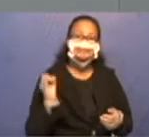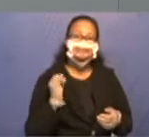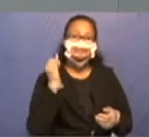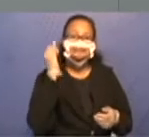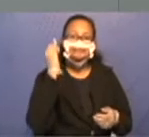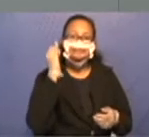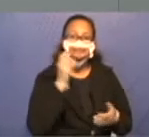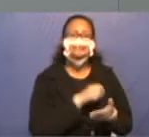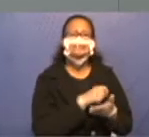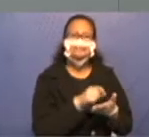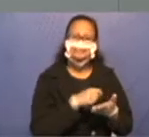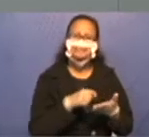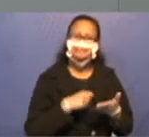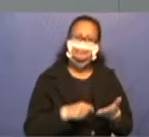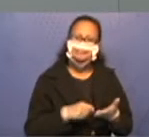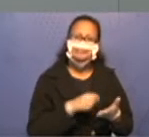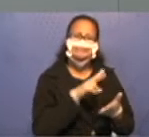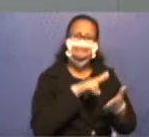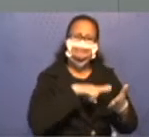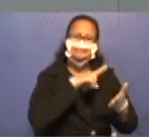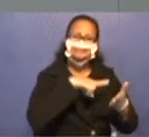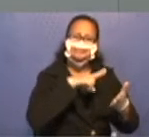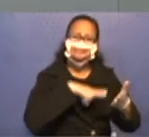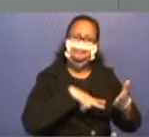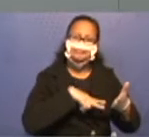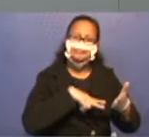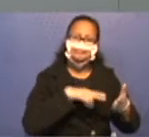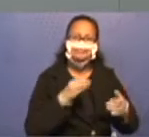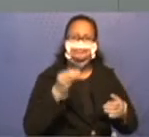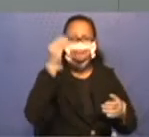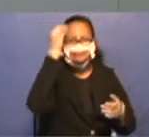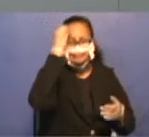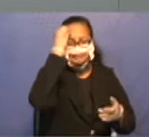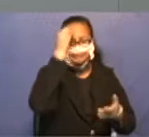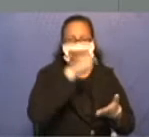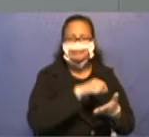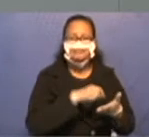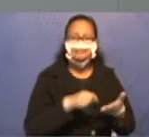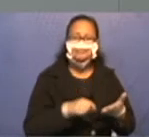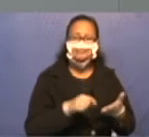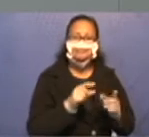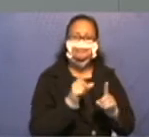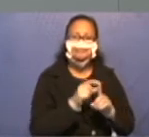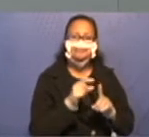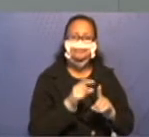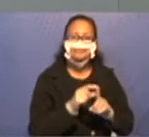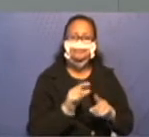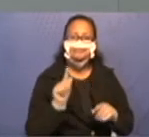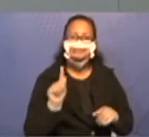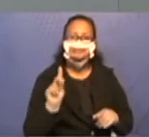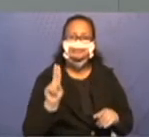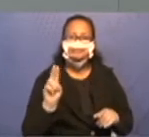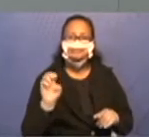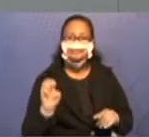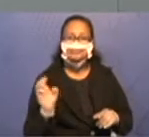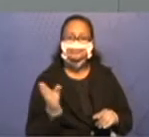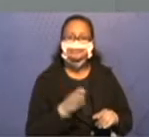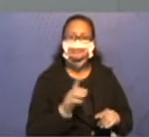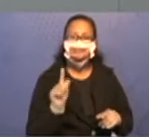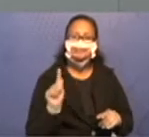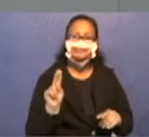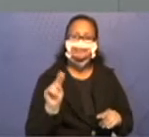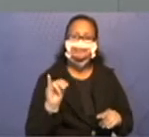você escreva e leia bastante para memorizar a escrita das palavras com G, G e G,